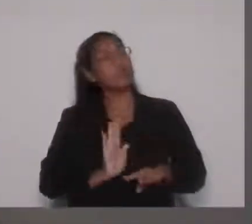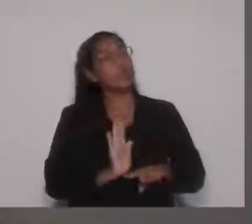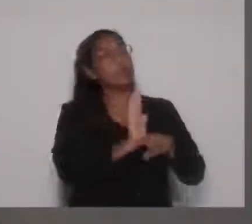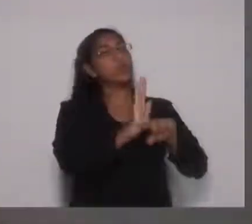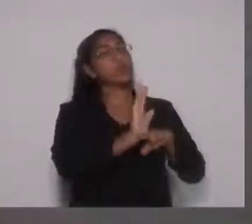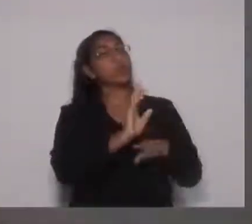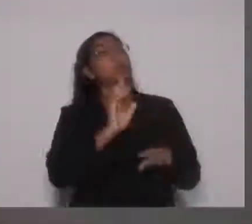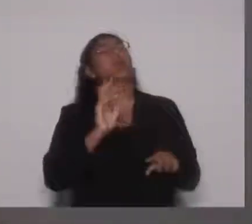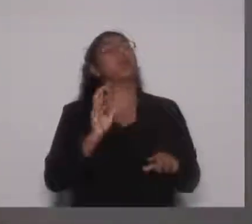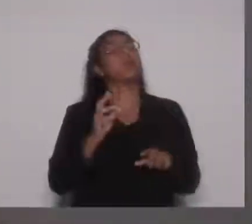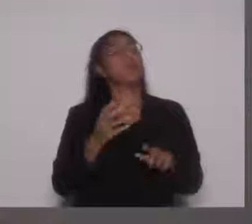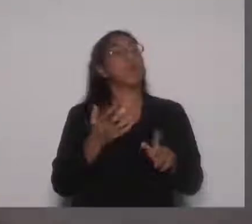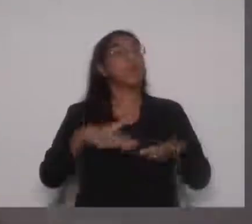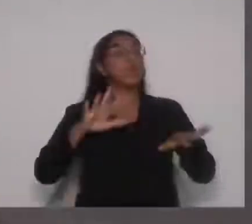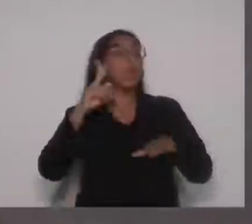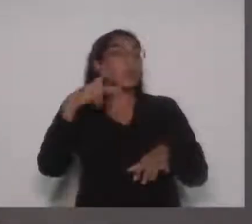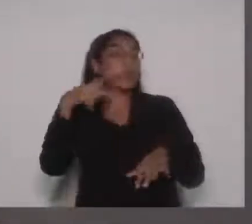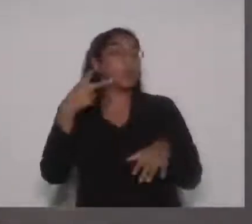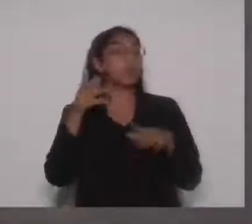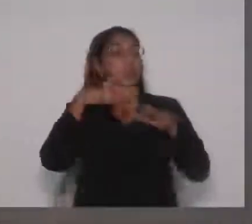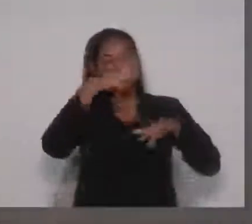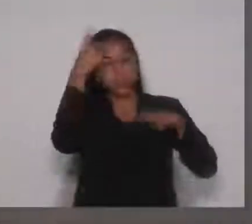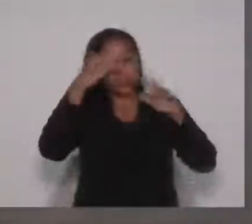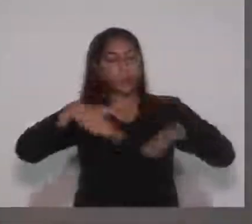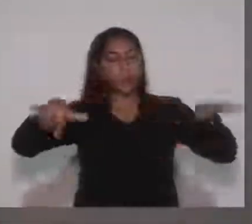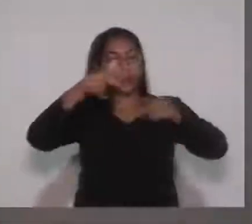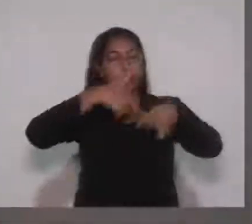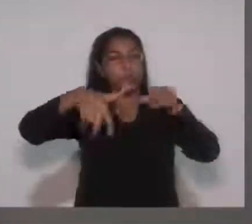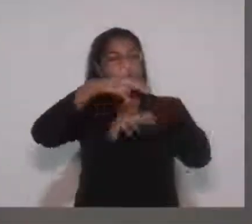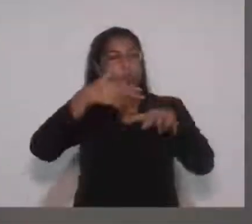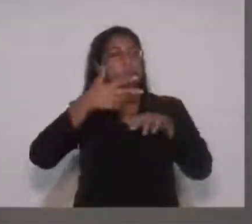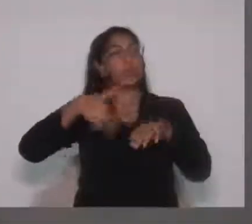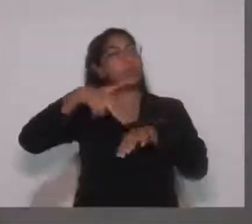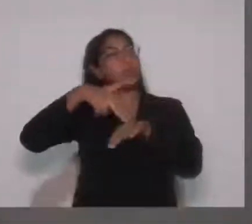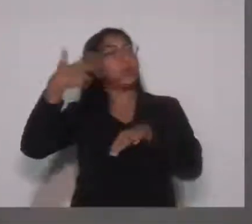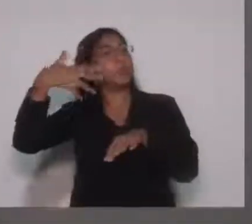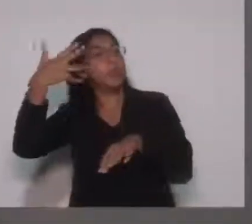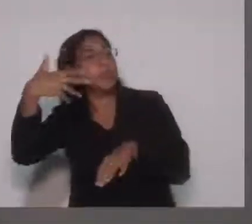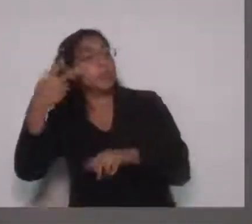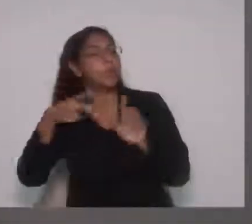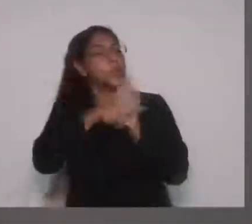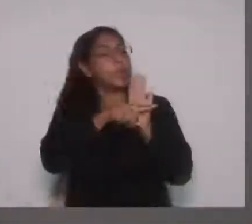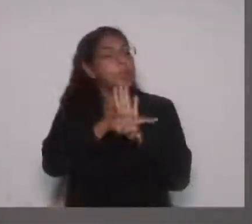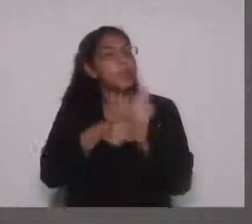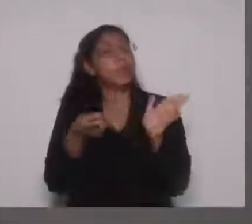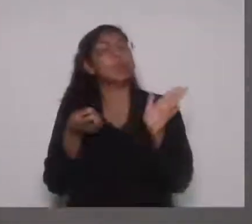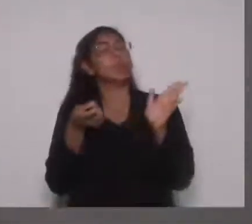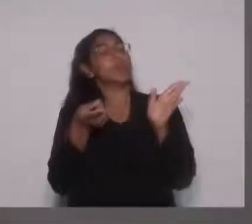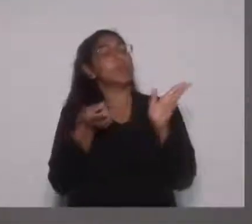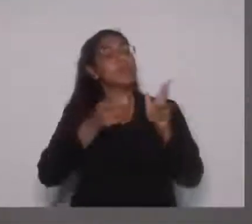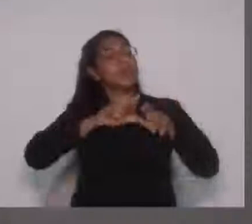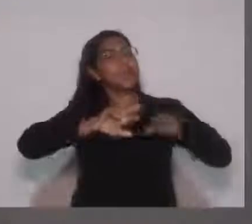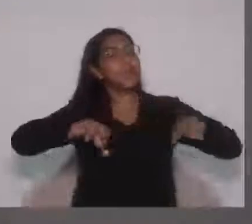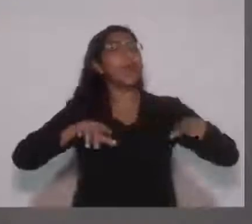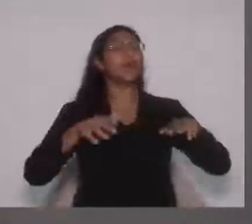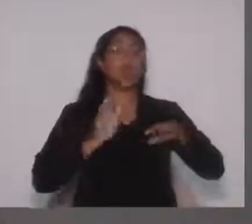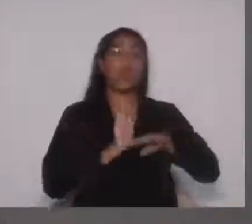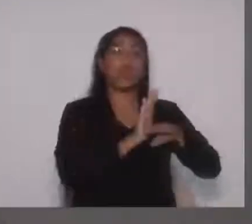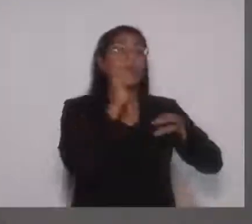públicas, promover pesquisas, palestras, seminários e estudos contra a discriminação da mulher.